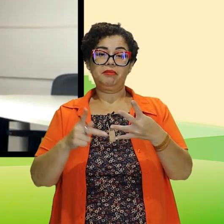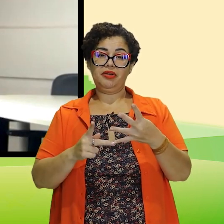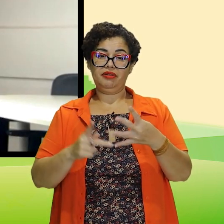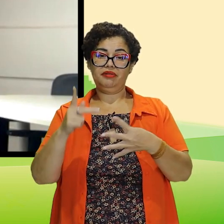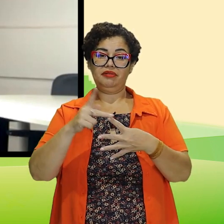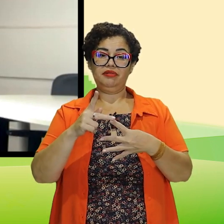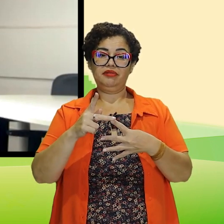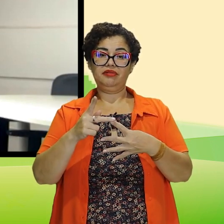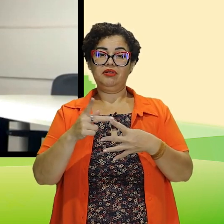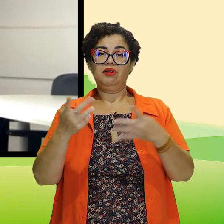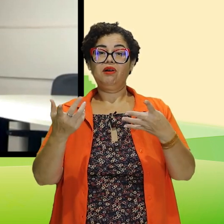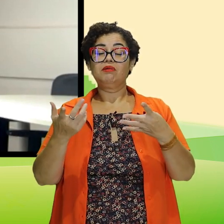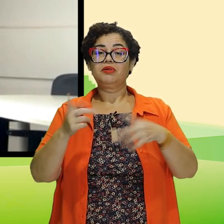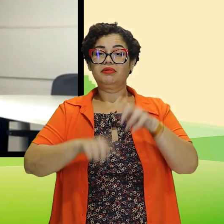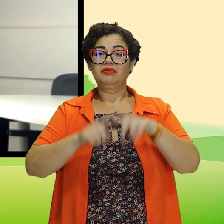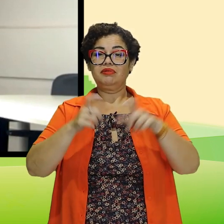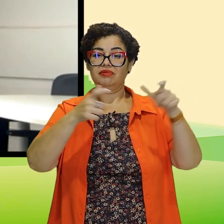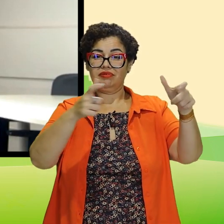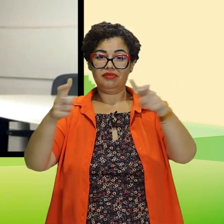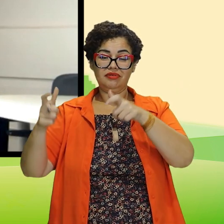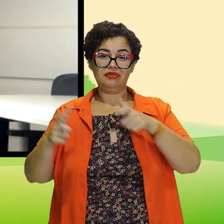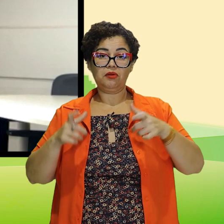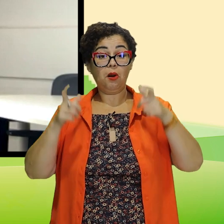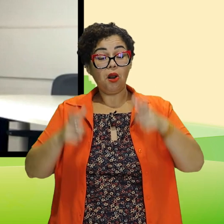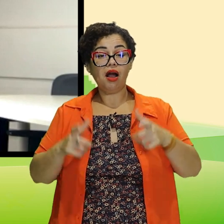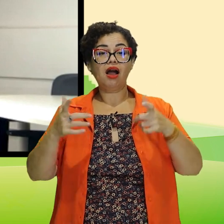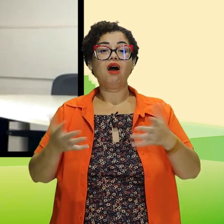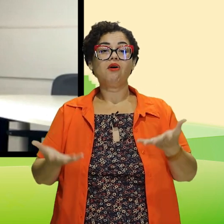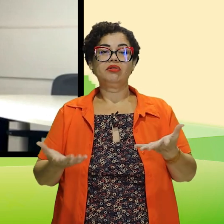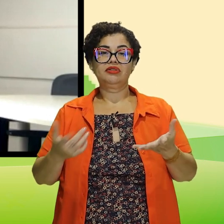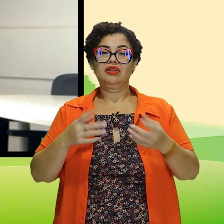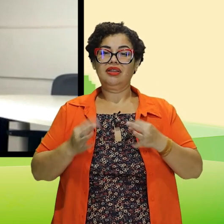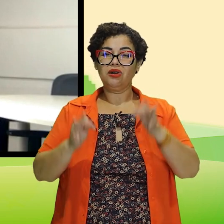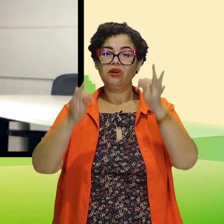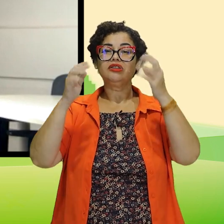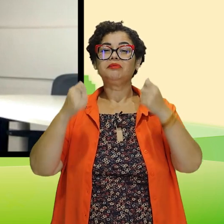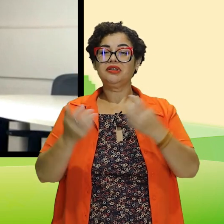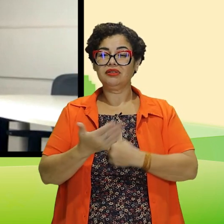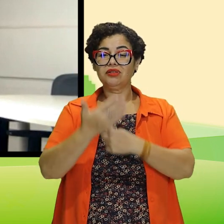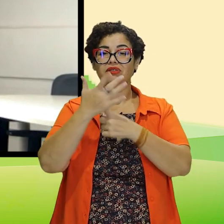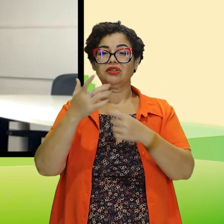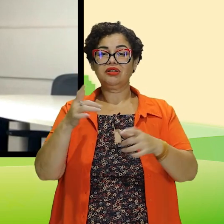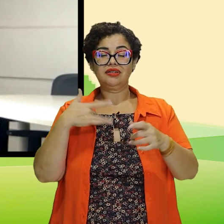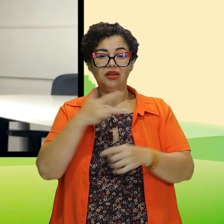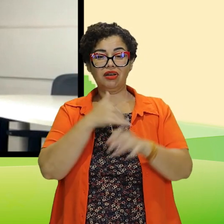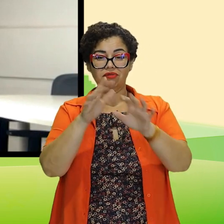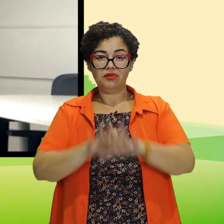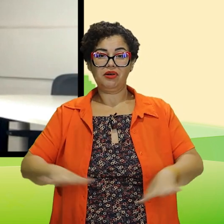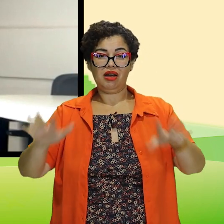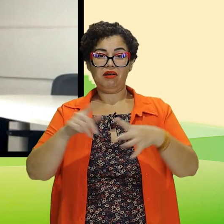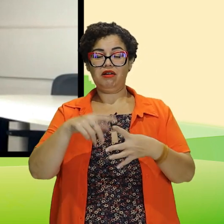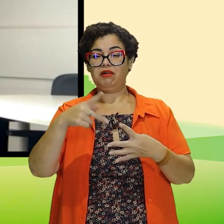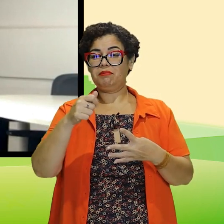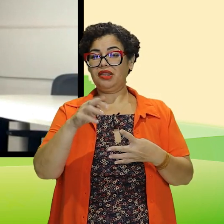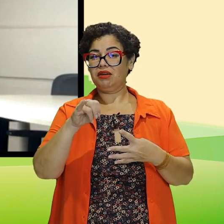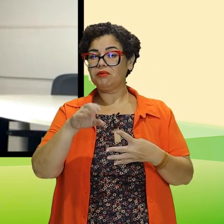Quatro P's. Primeiro, patrimônio. Eu estou em um local. Eu preciso de tecnologia. Eu preciso de um ambiente